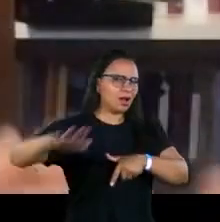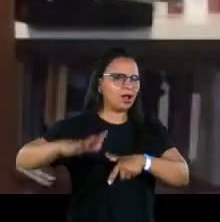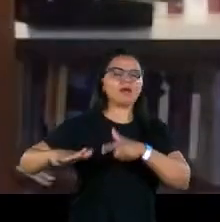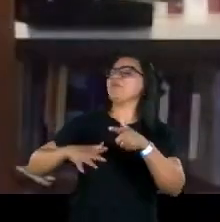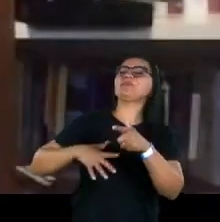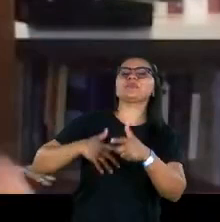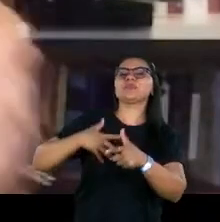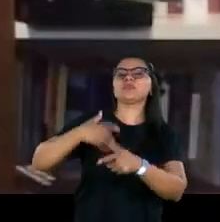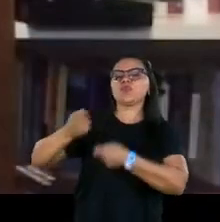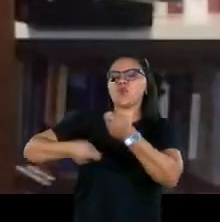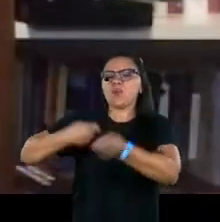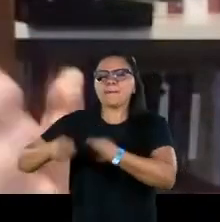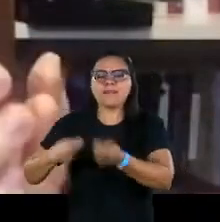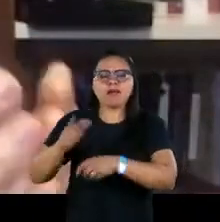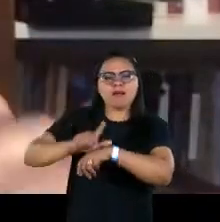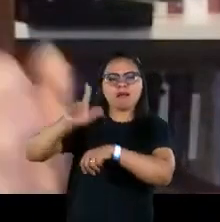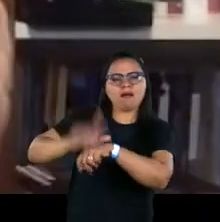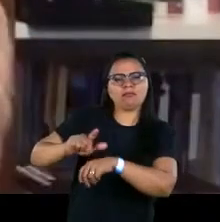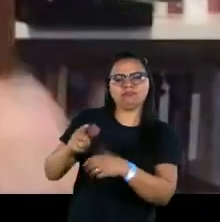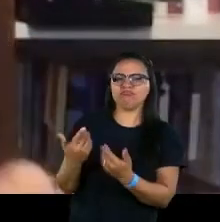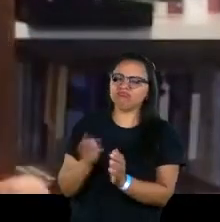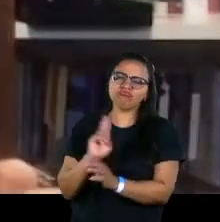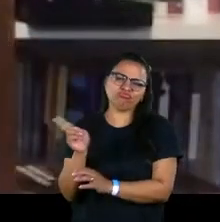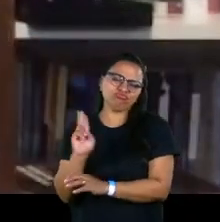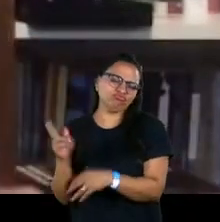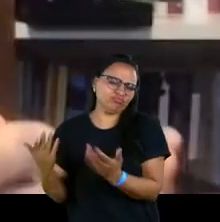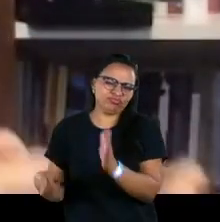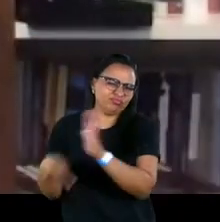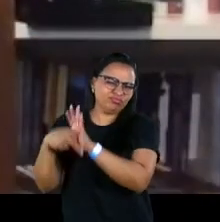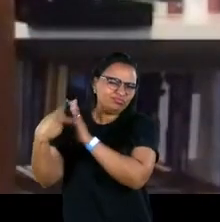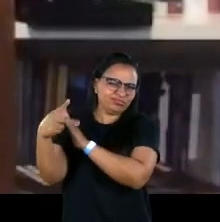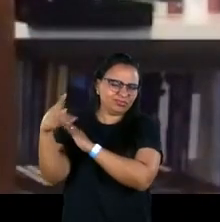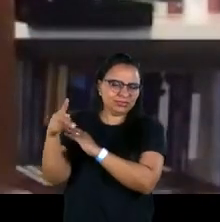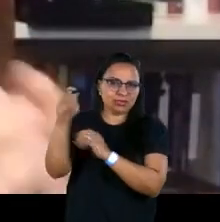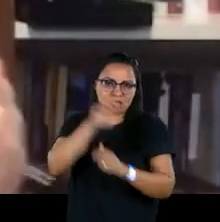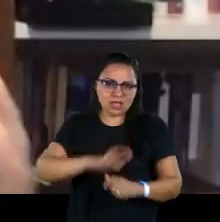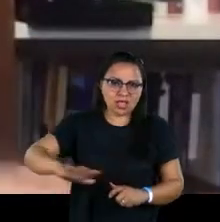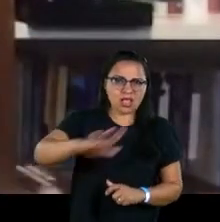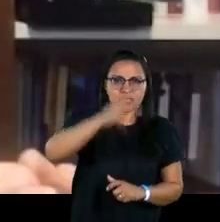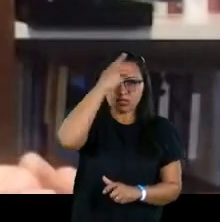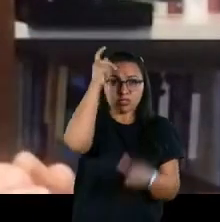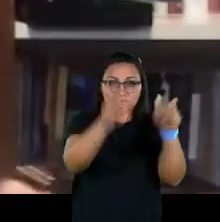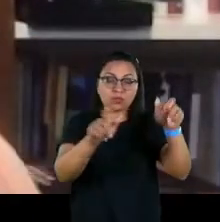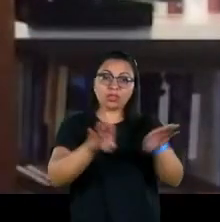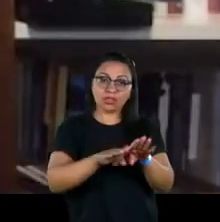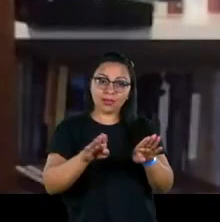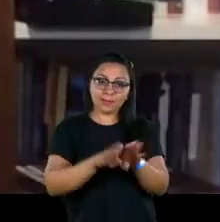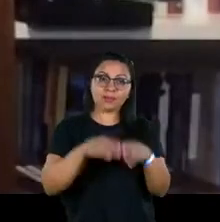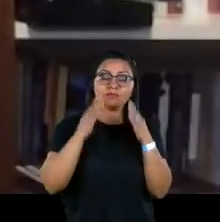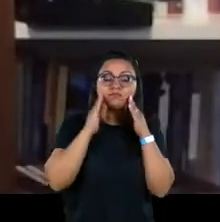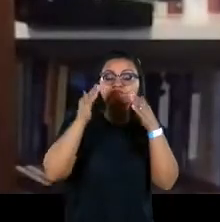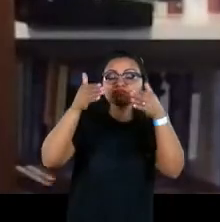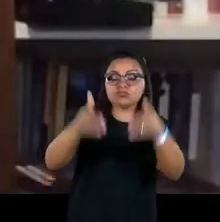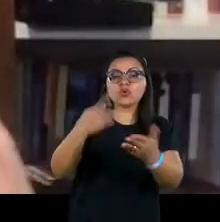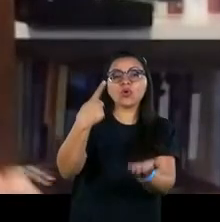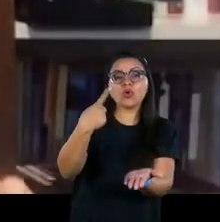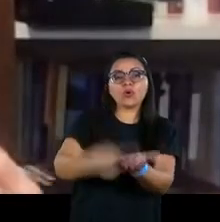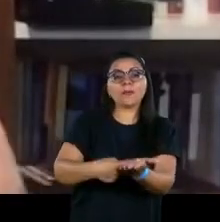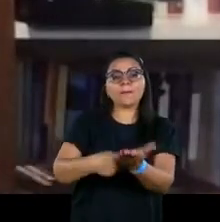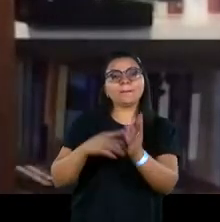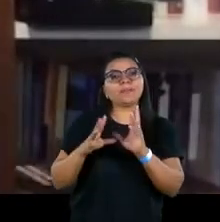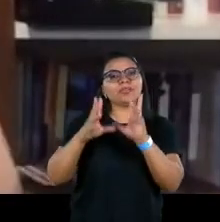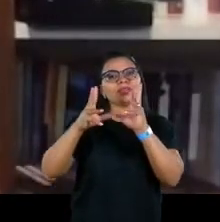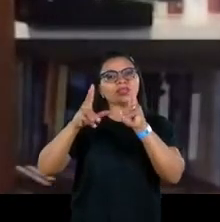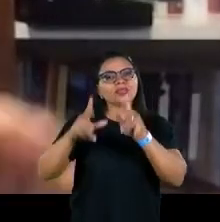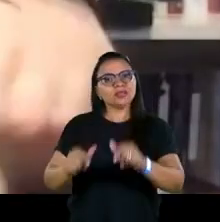comércio, serviços, esse é o nome técnico e da população em geral também. E, nesse sentido, portanto, ele tem compromisso com tudo